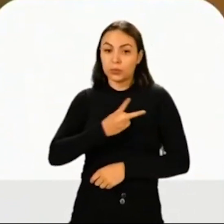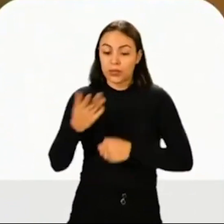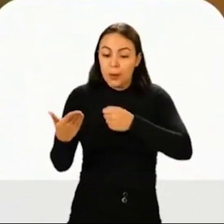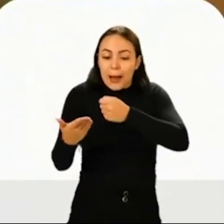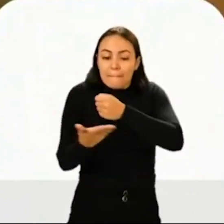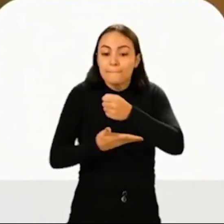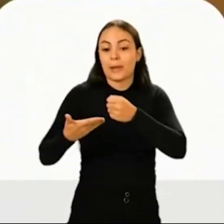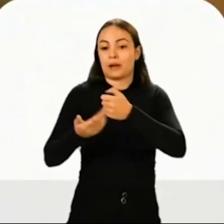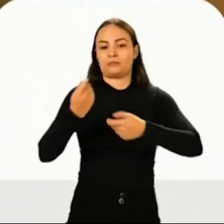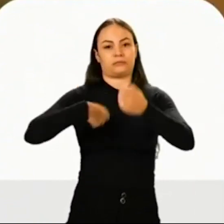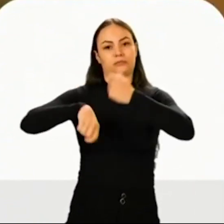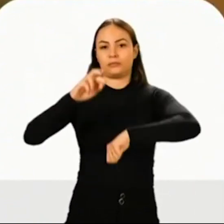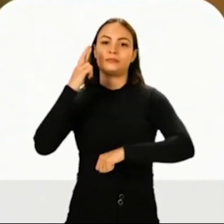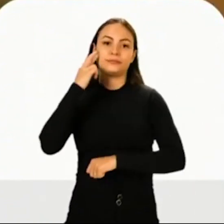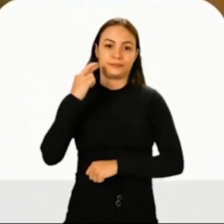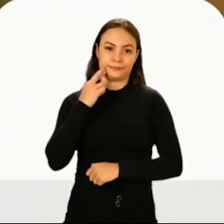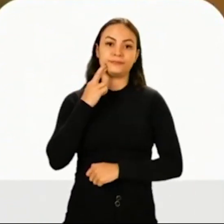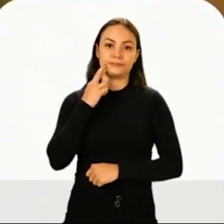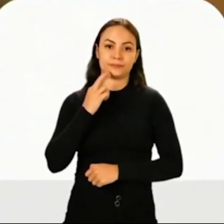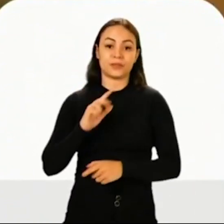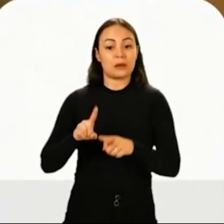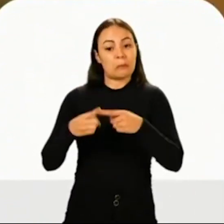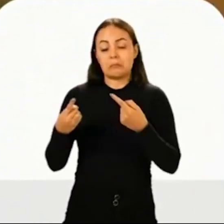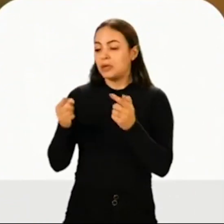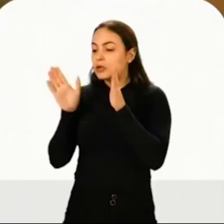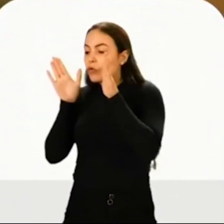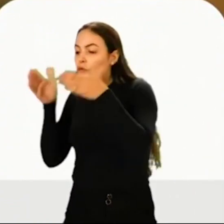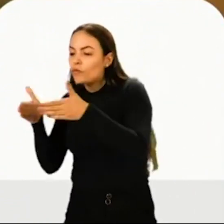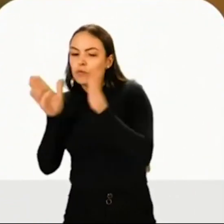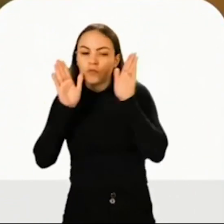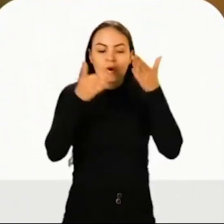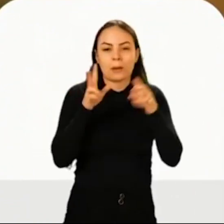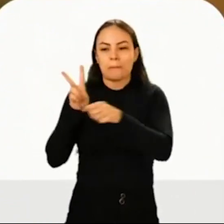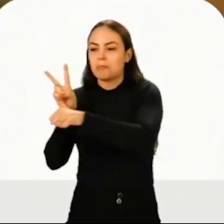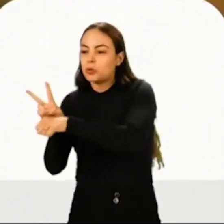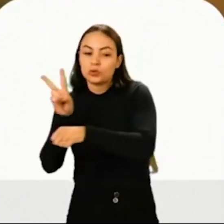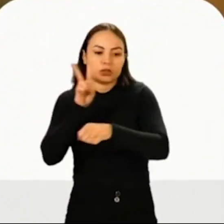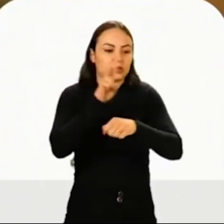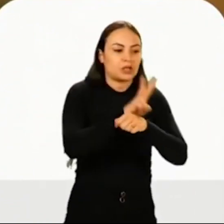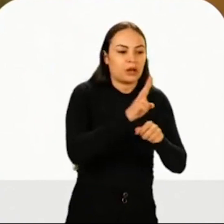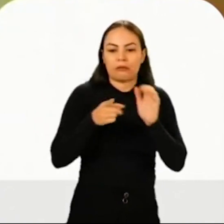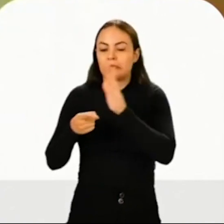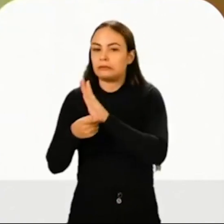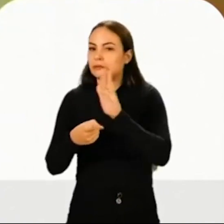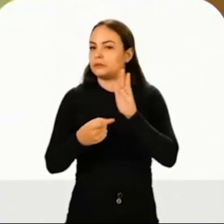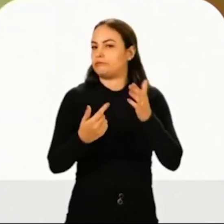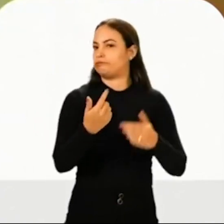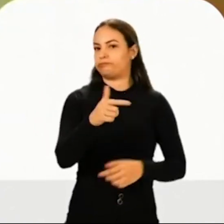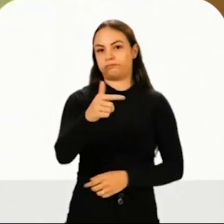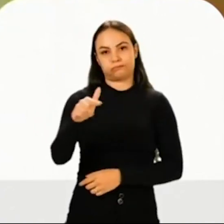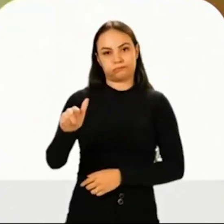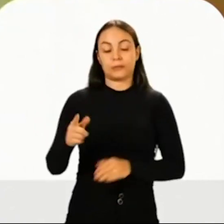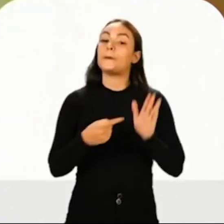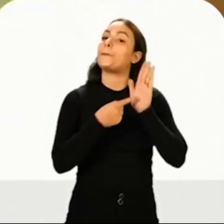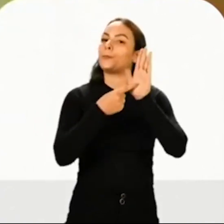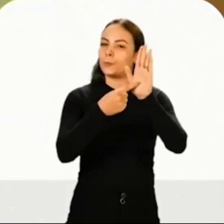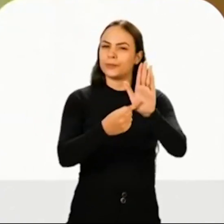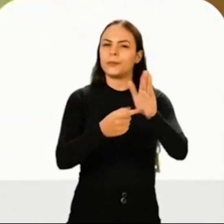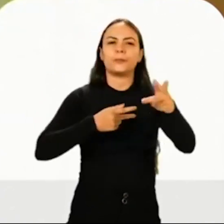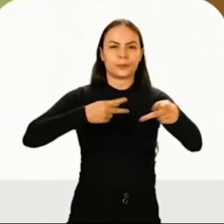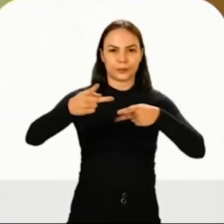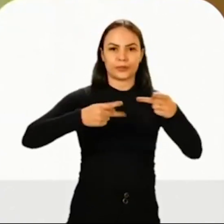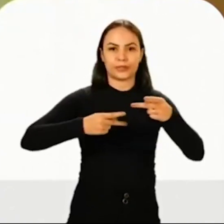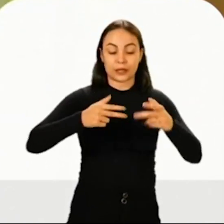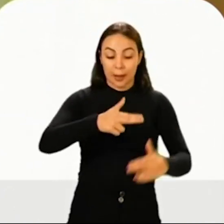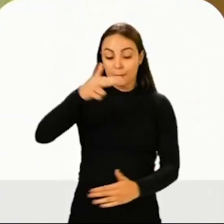da economia de Rondônia. Mas ele está desprotegido, você não tem uma política de segurança pública voltada para ele. Eu apresentei o projeto da posse